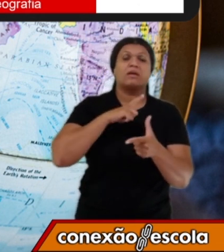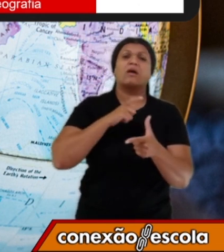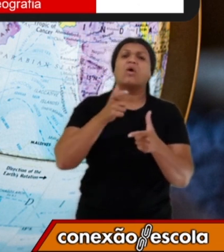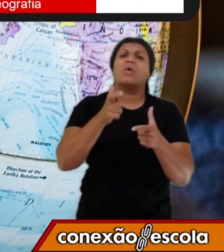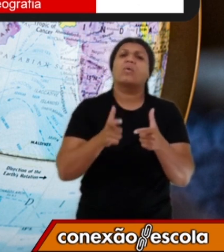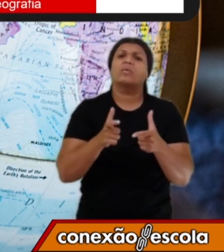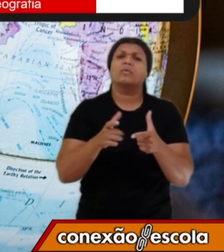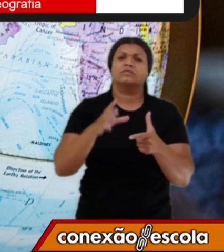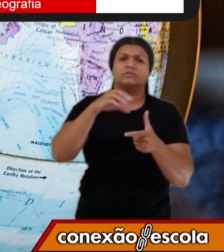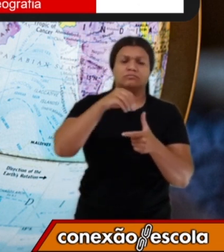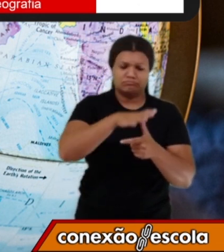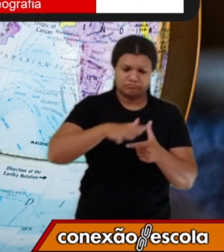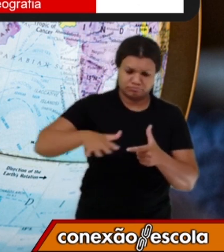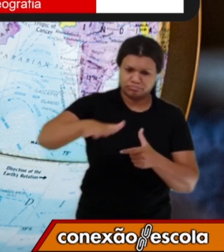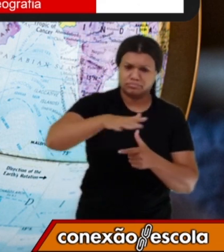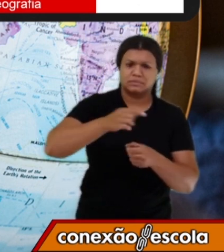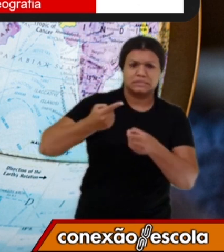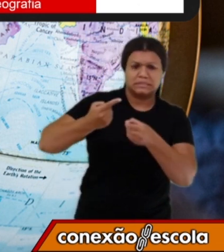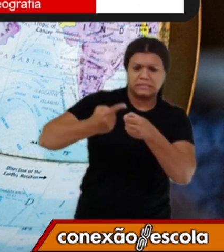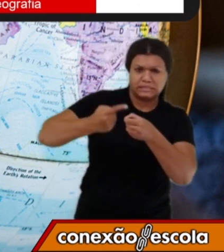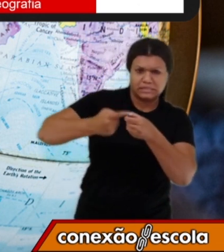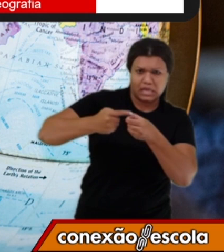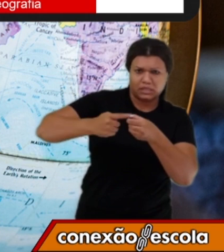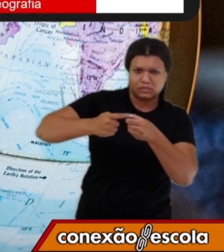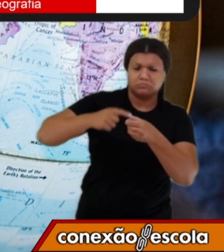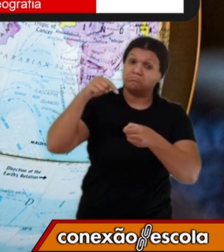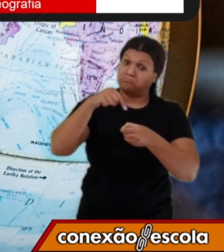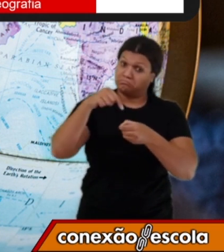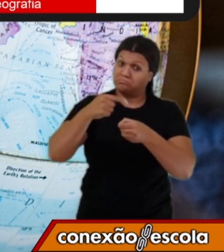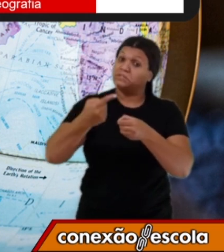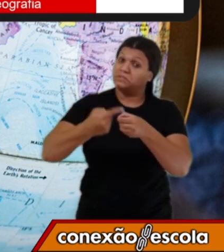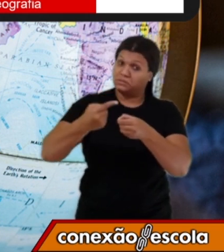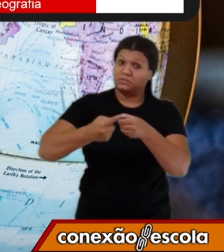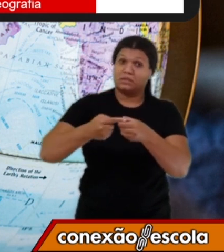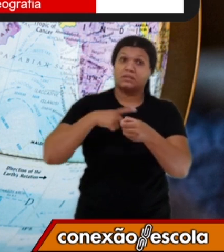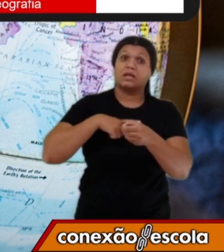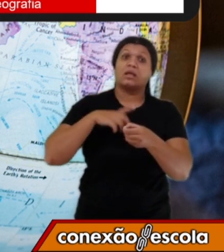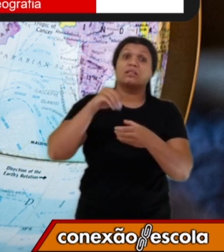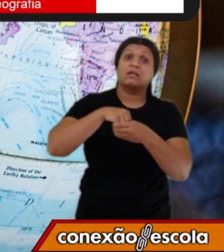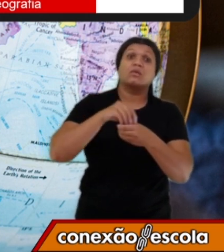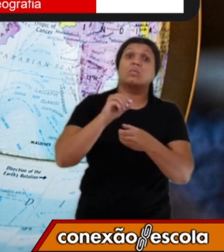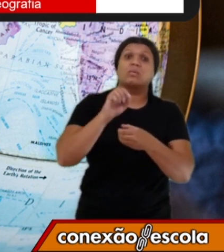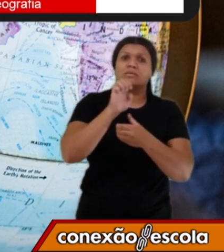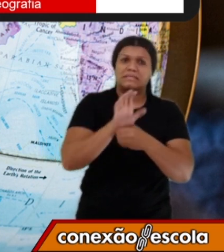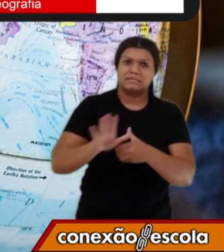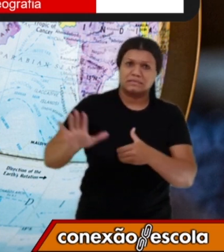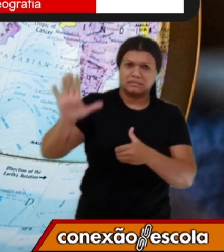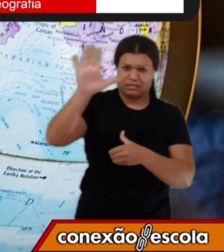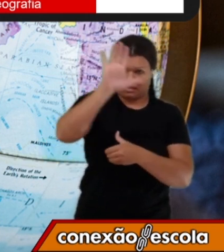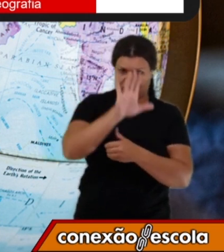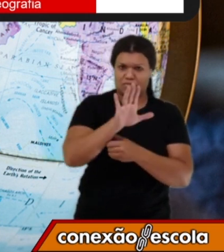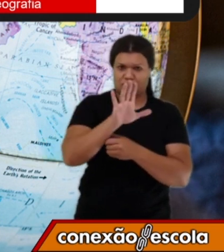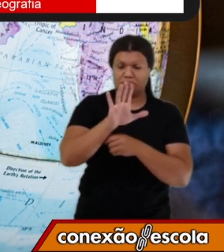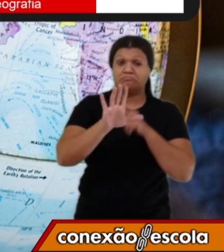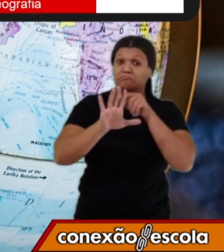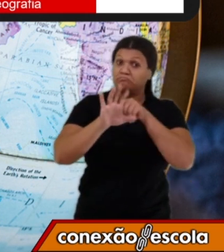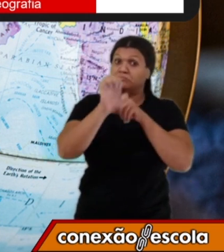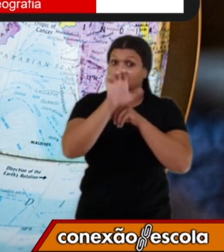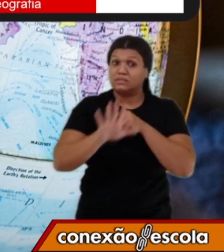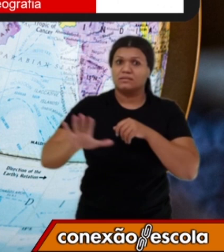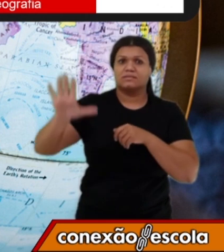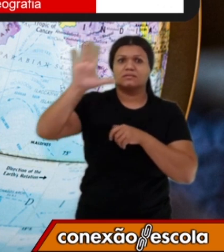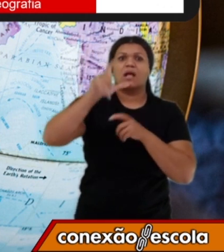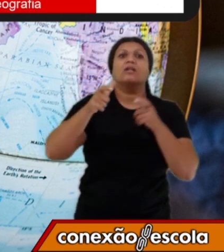está em uma cidade, que pertence a um estado. Esse estado, por sua vez, está inserido em uma